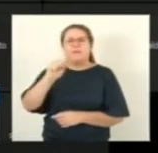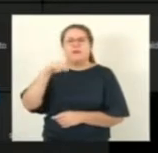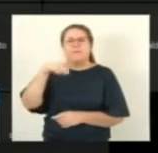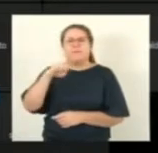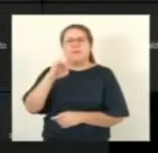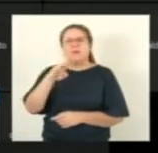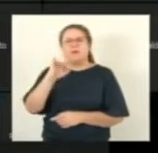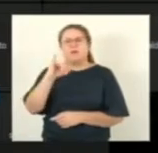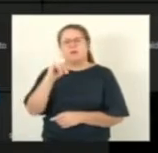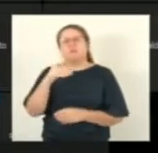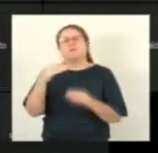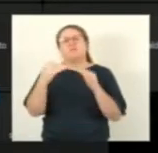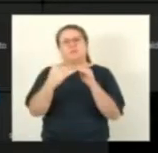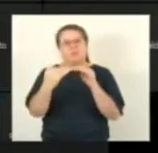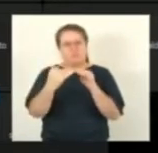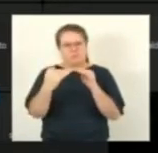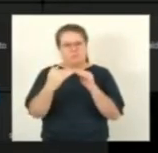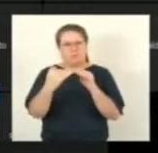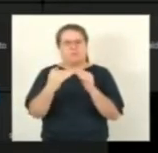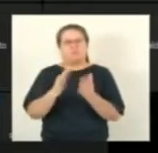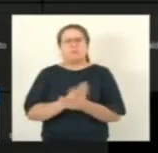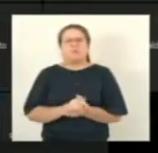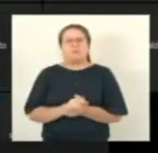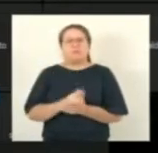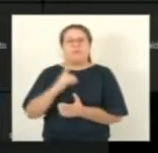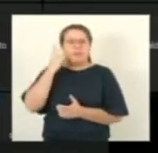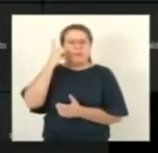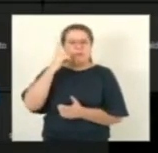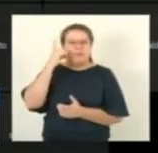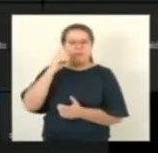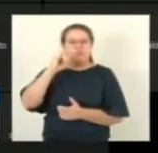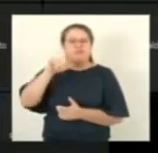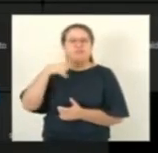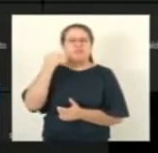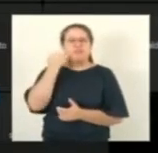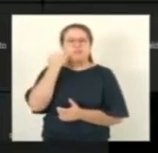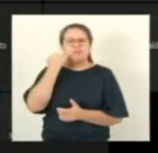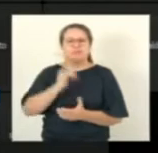acompanha o relatório deputado Jair Sá